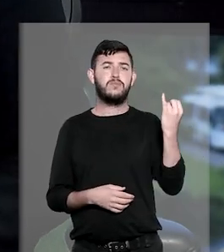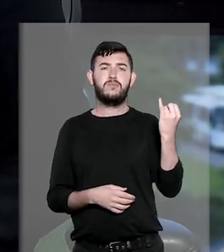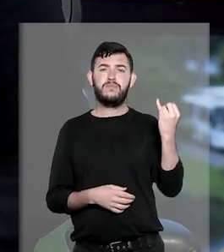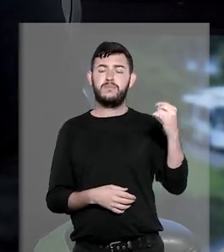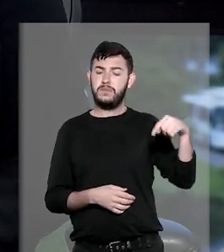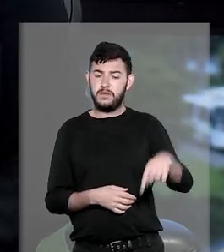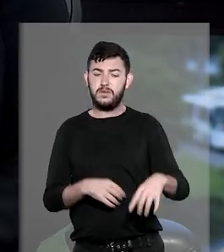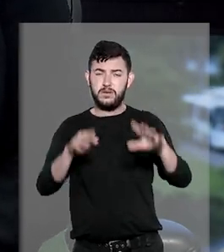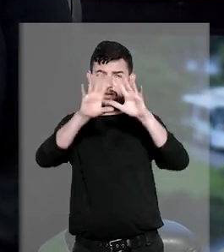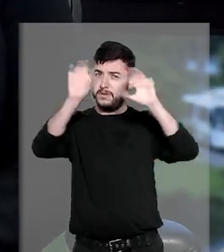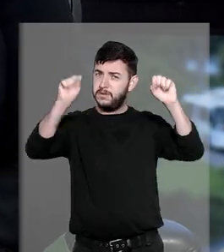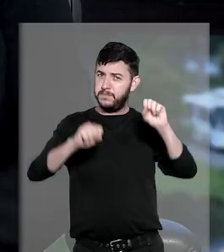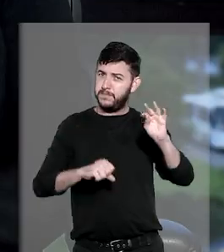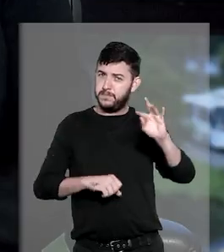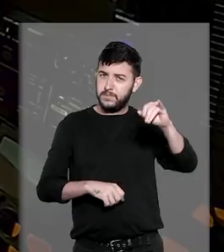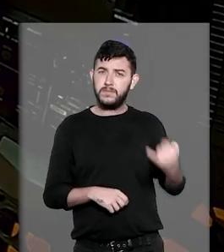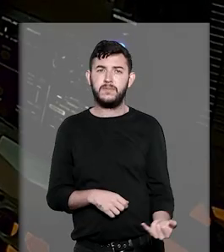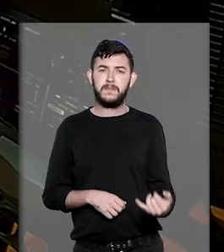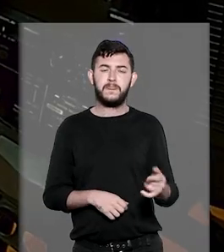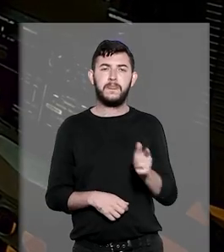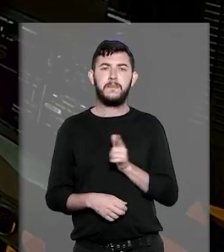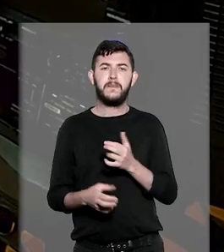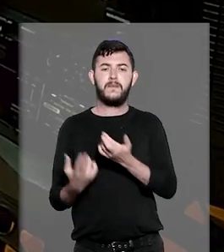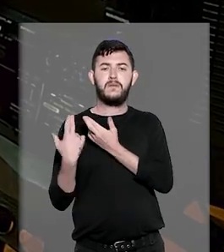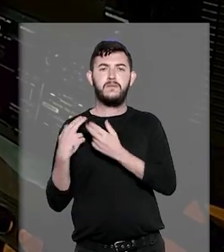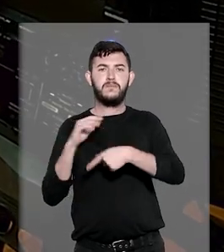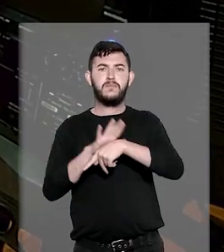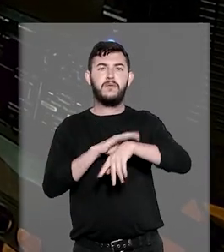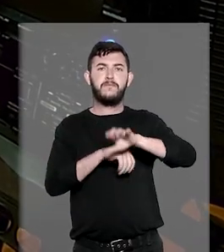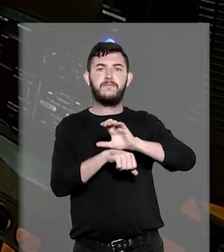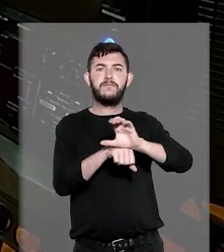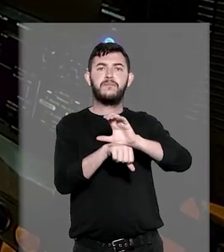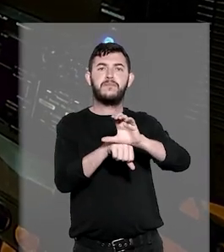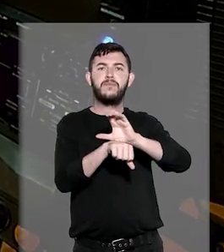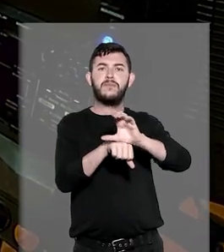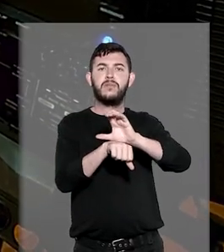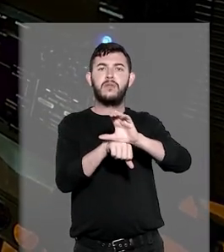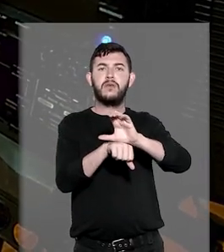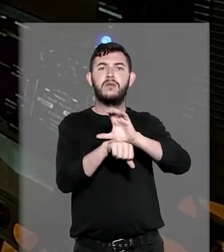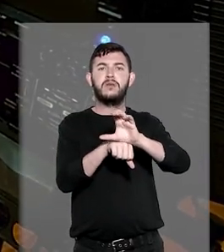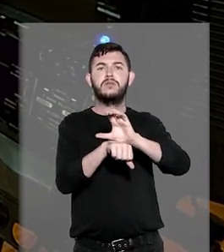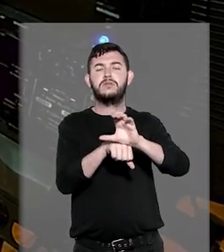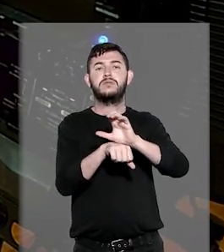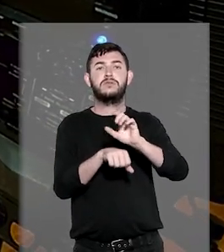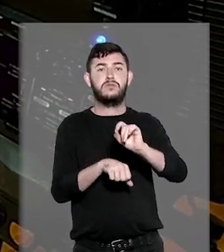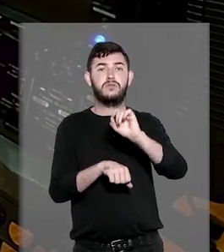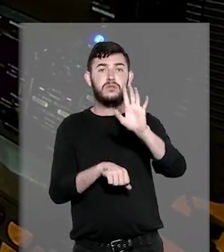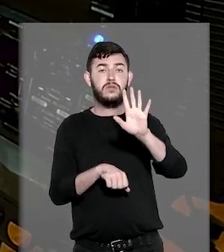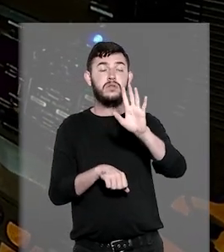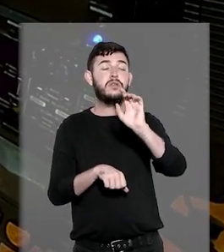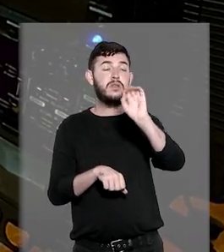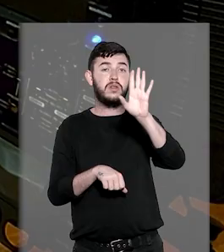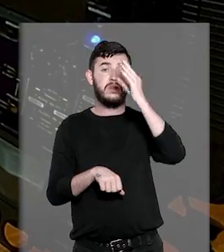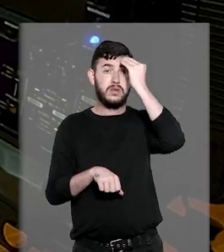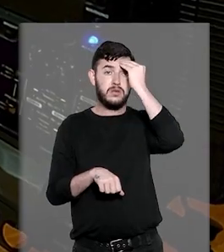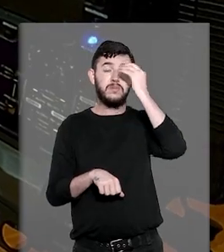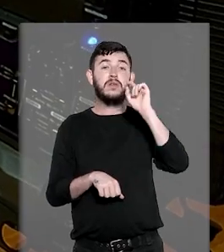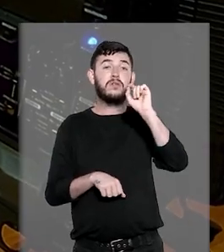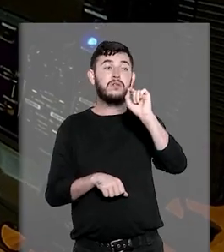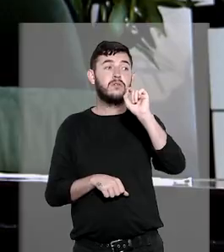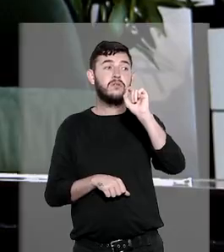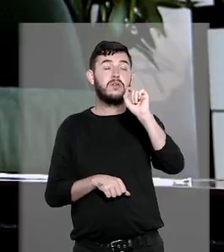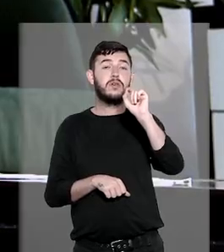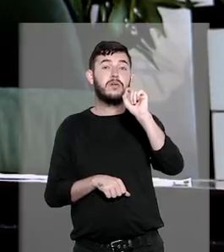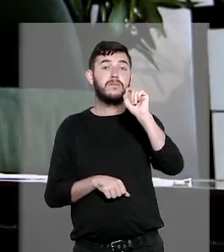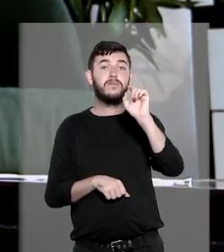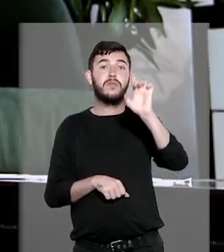para o STJ, porque tem ele a missão constitucional de uniformizar a interpretação do direito federal para todo